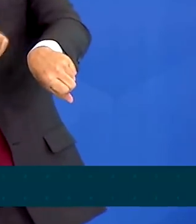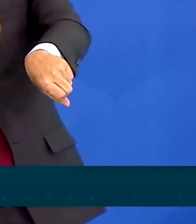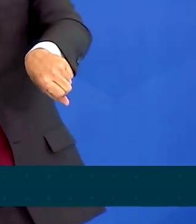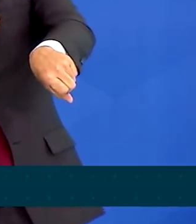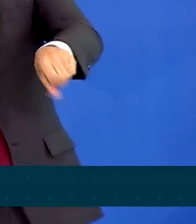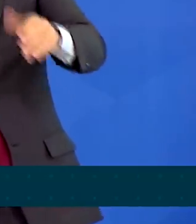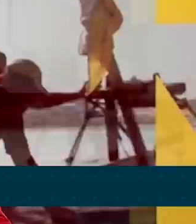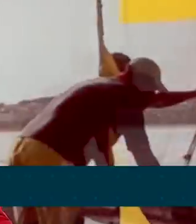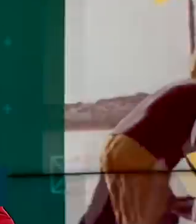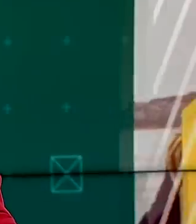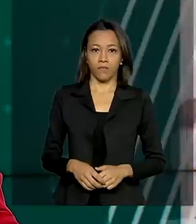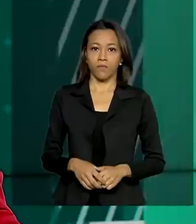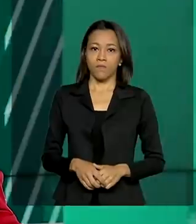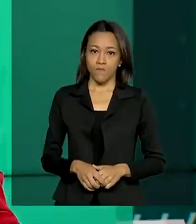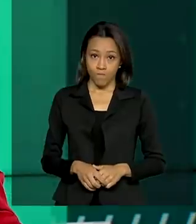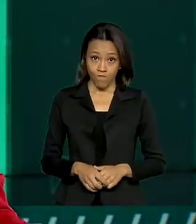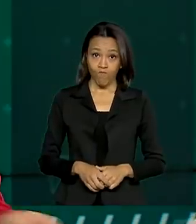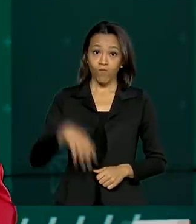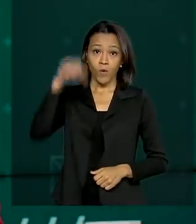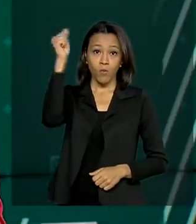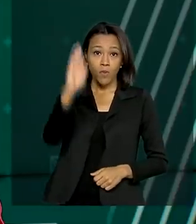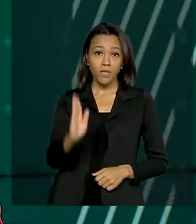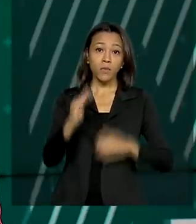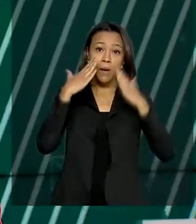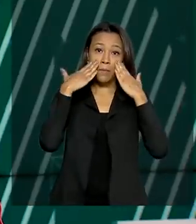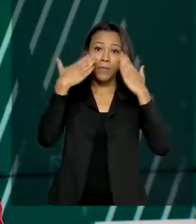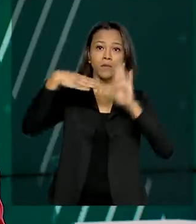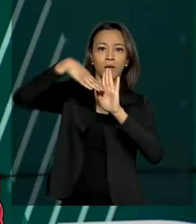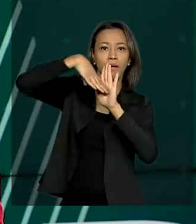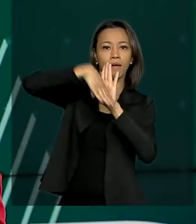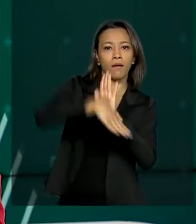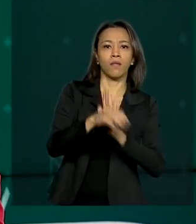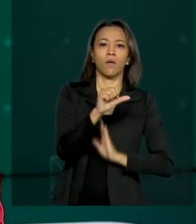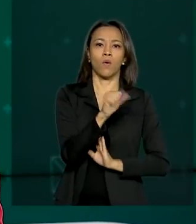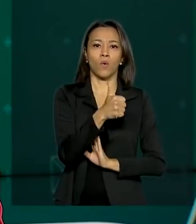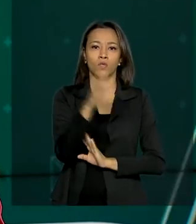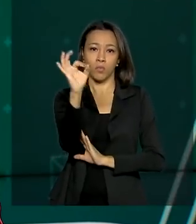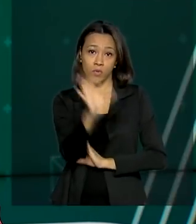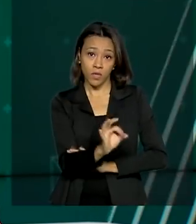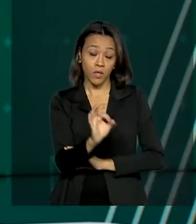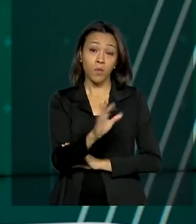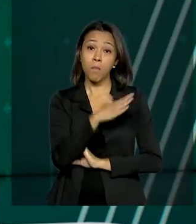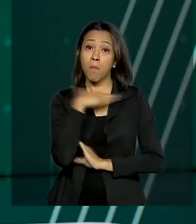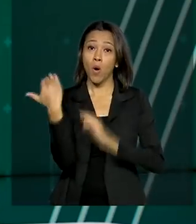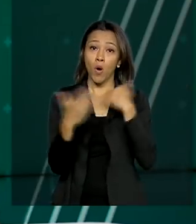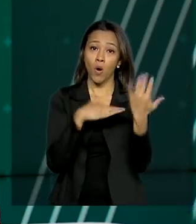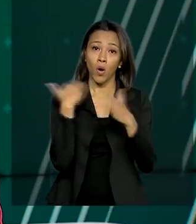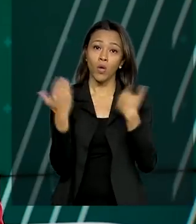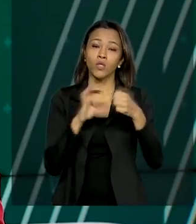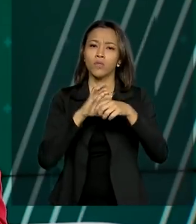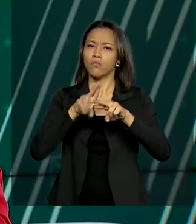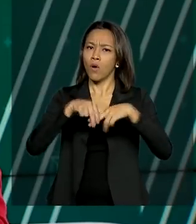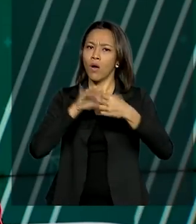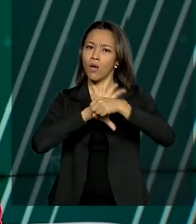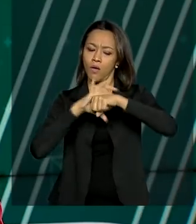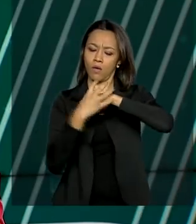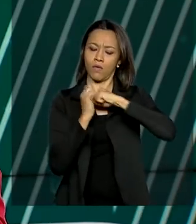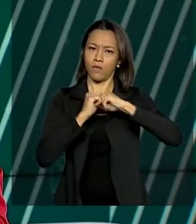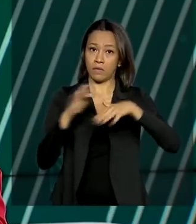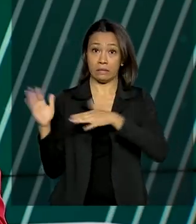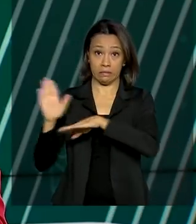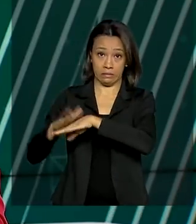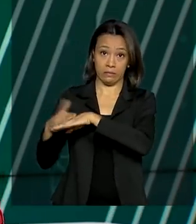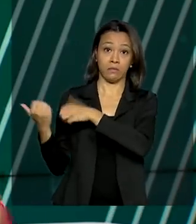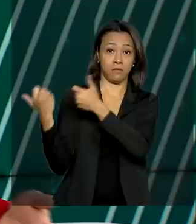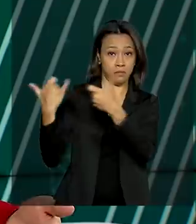Tu caiu, vô? O Brasil apresentou queda de 11% na média de óbitos por Covid-19, segundo o Ministério